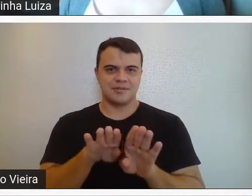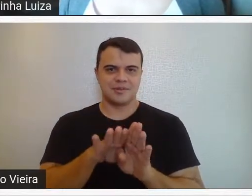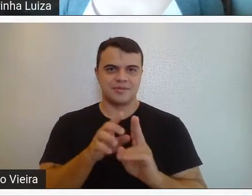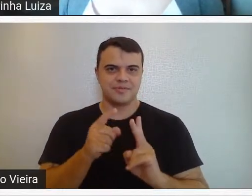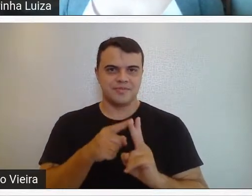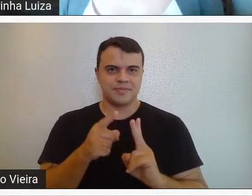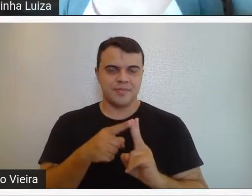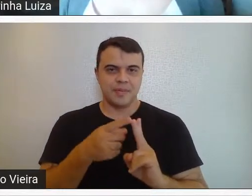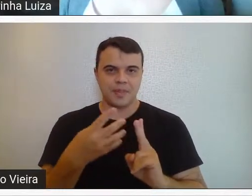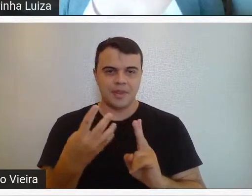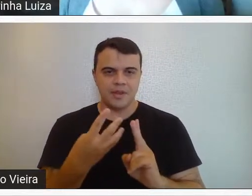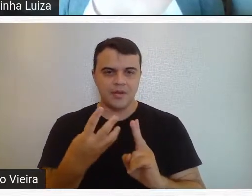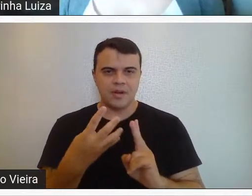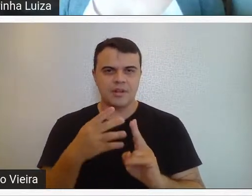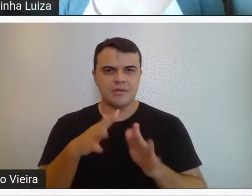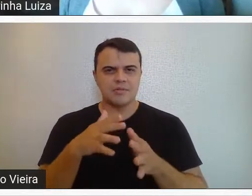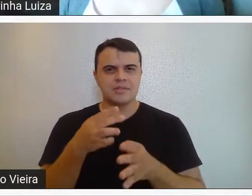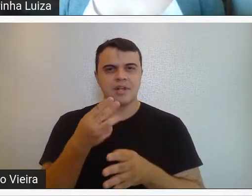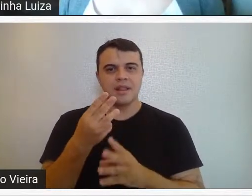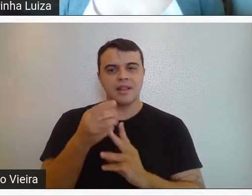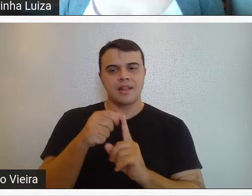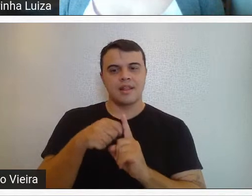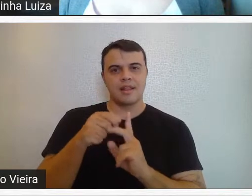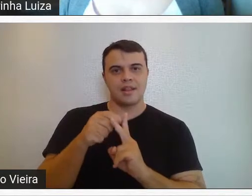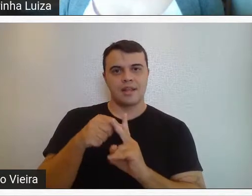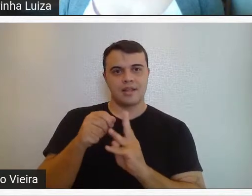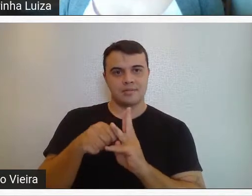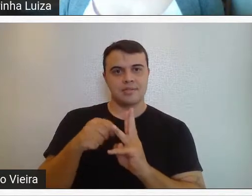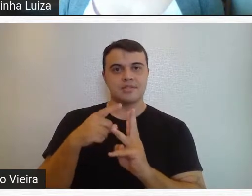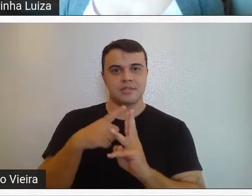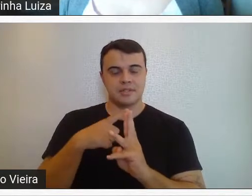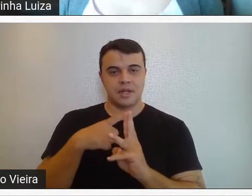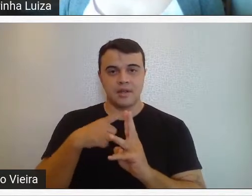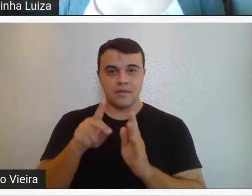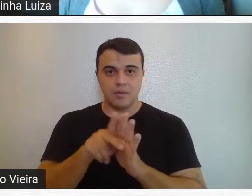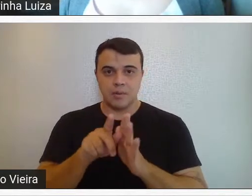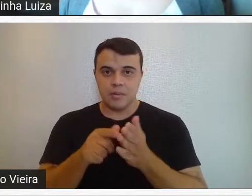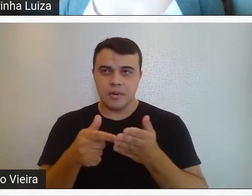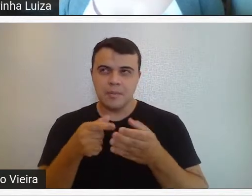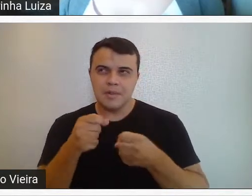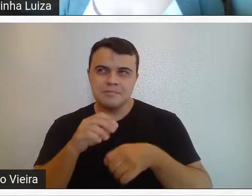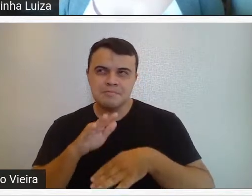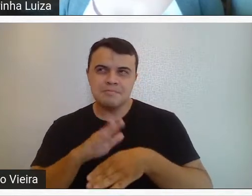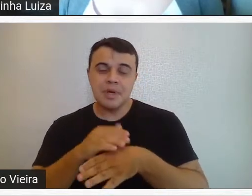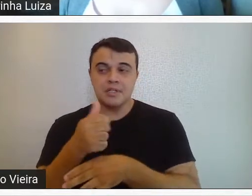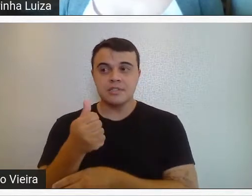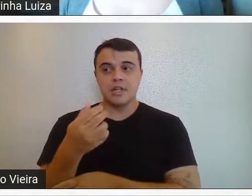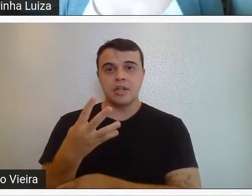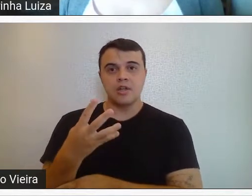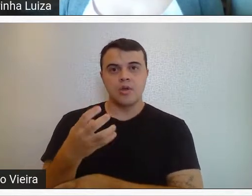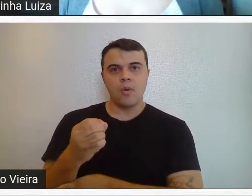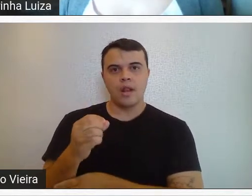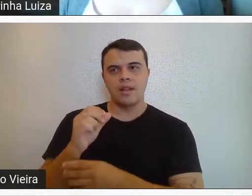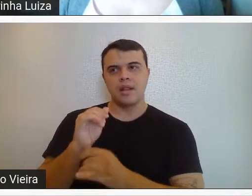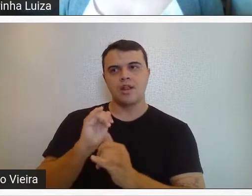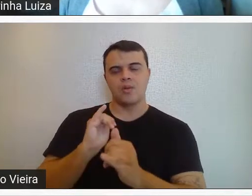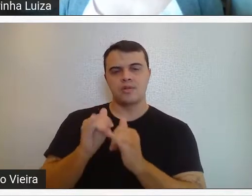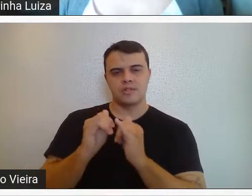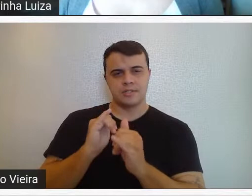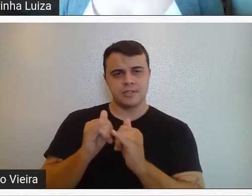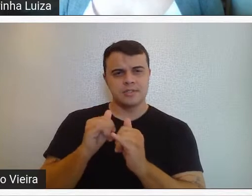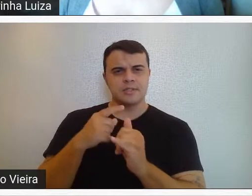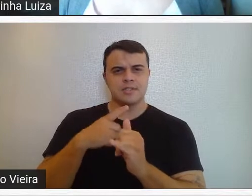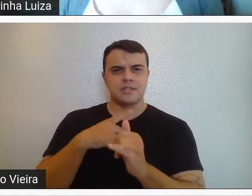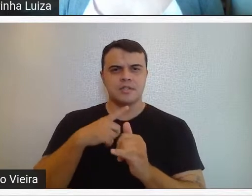disposição de 44, durante três meses, ela foi coberta pela imprensa com mais de 140 notícias, entre